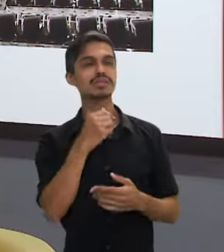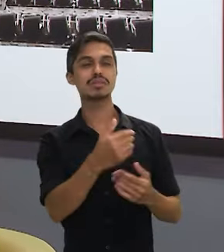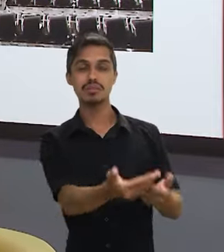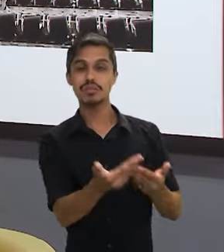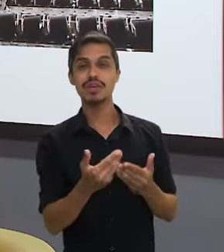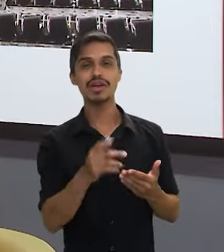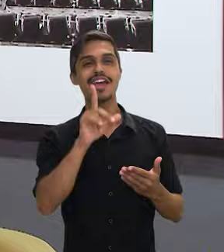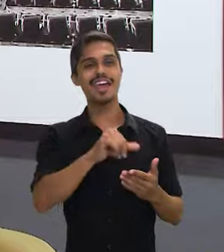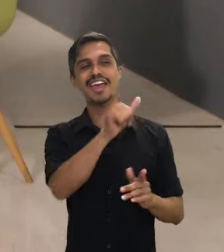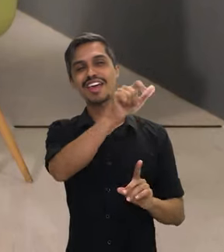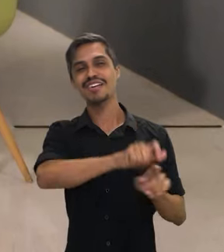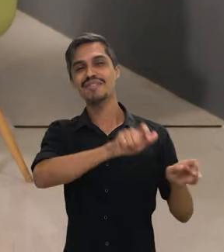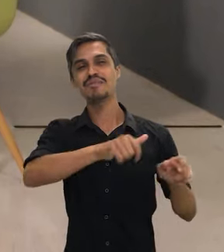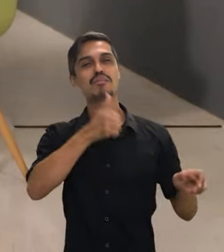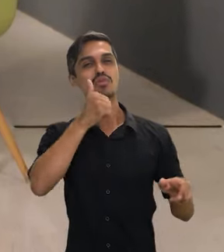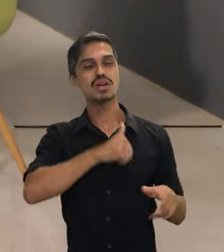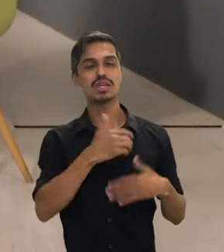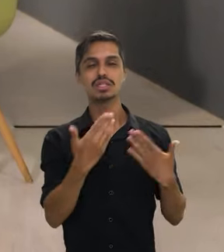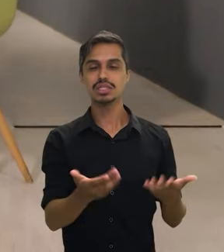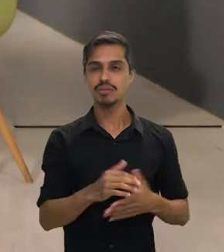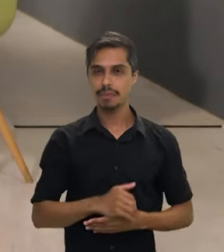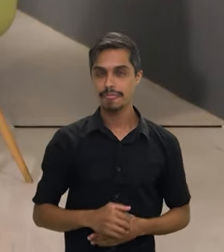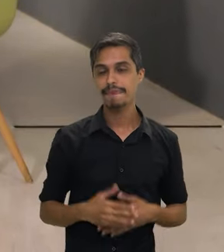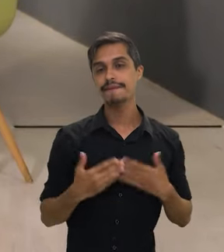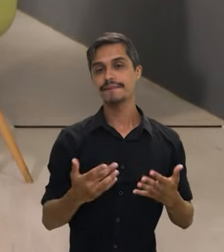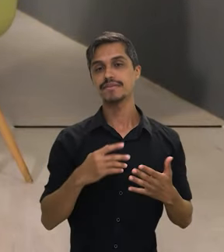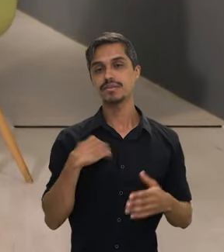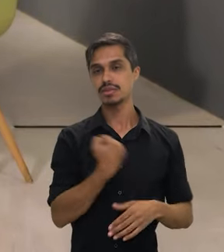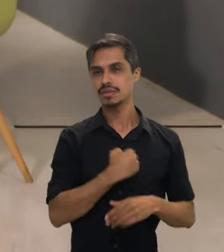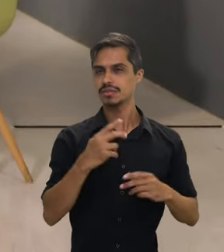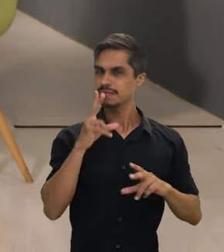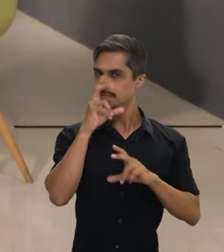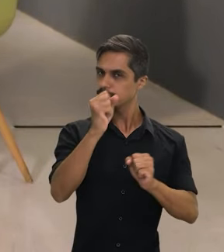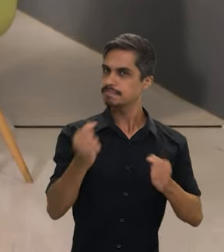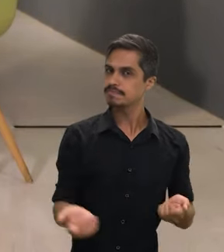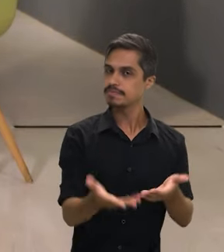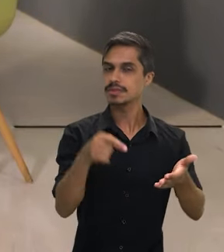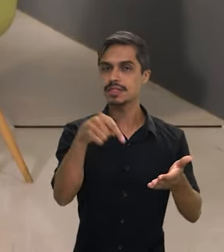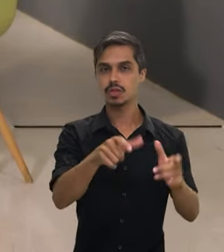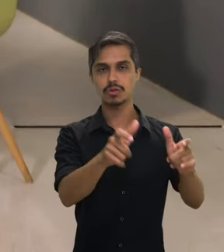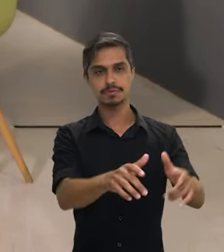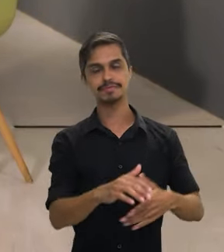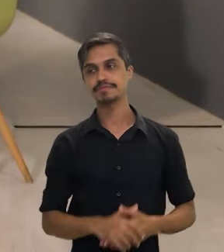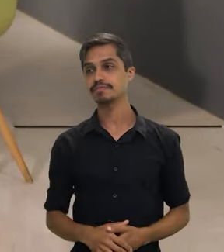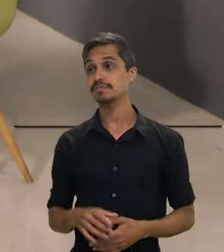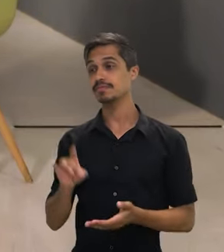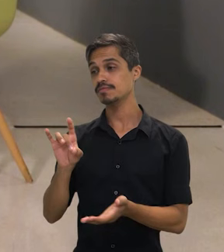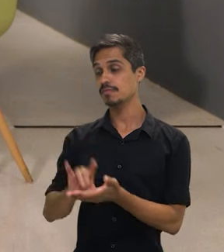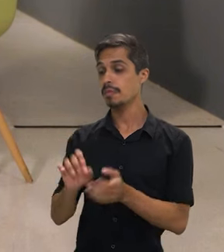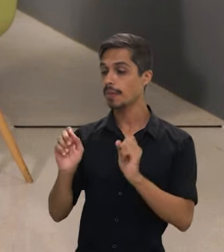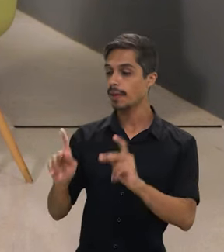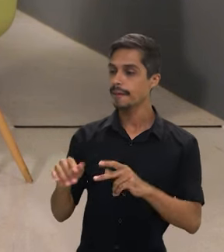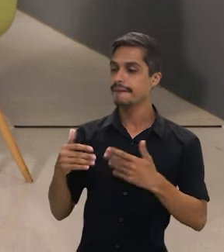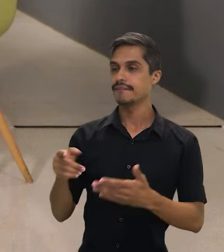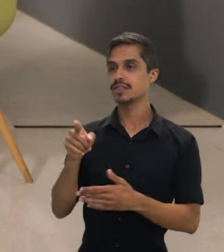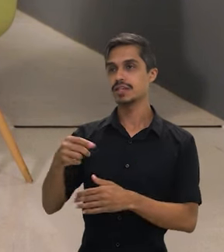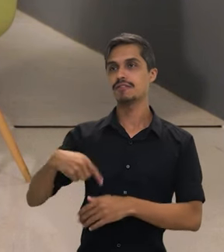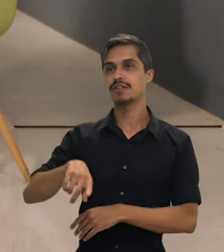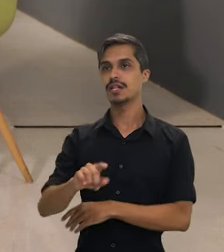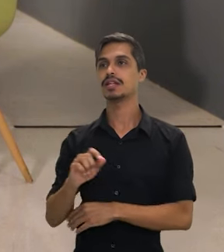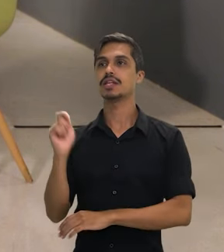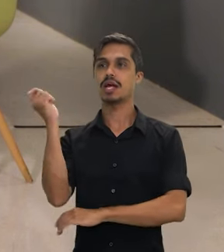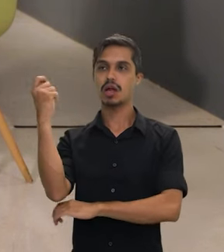mulheres, o que é a prova concreta de que a gente está no caminho certo, tem que cada vez mais fortalecer esse lugar também. Certo. recentemente, a senhora esteve em